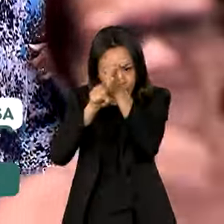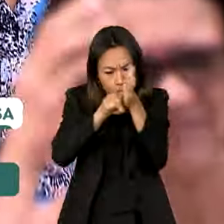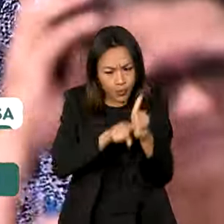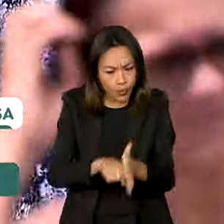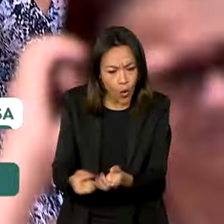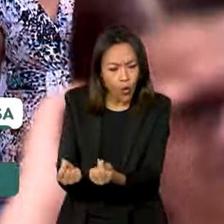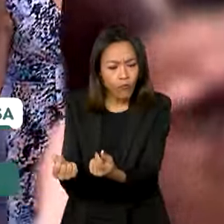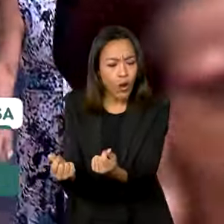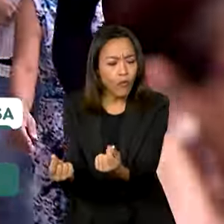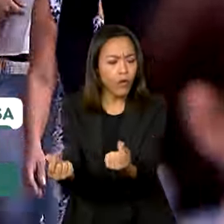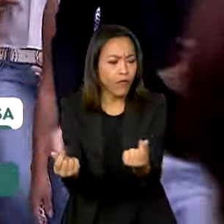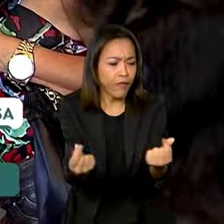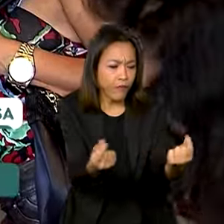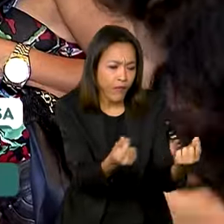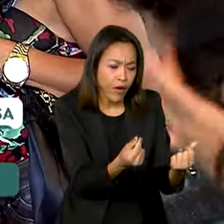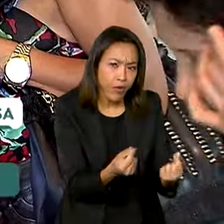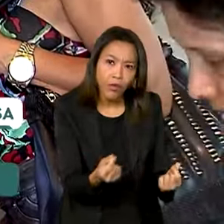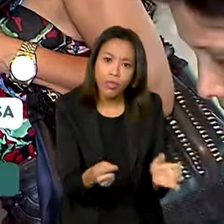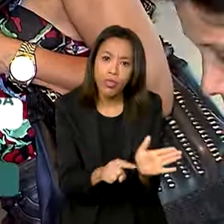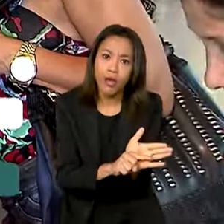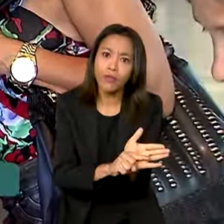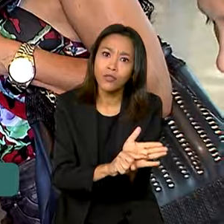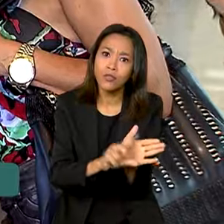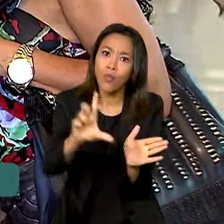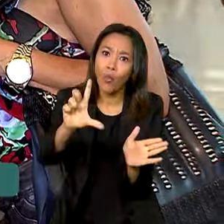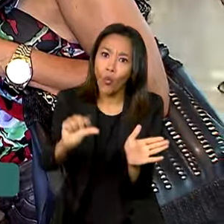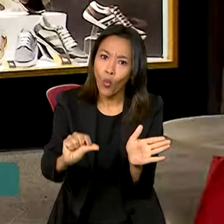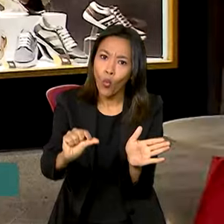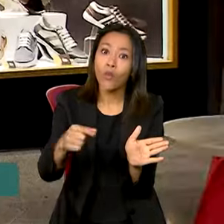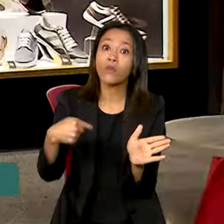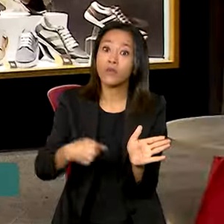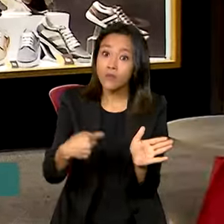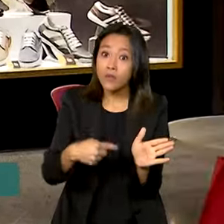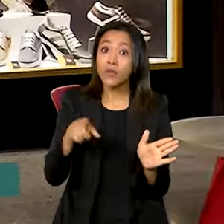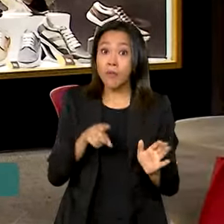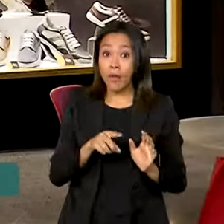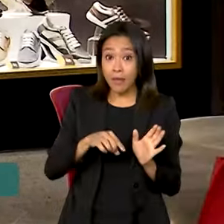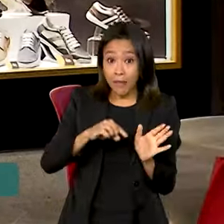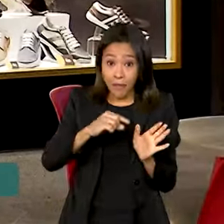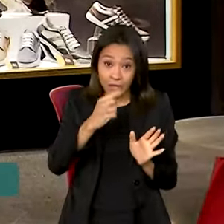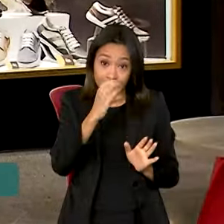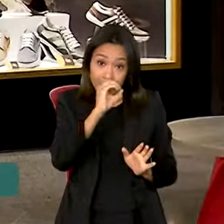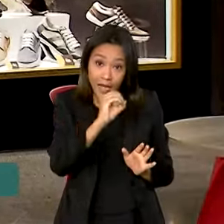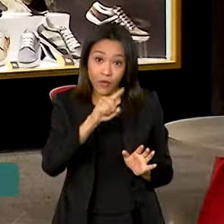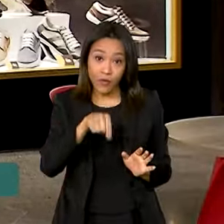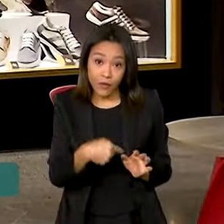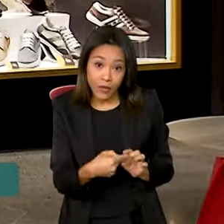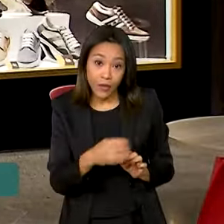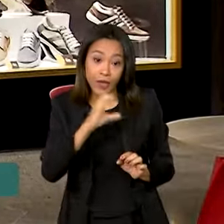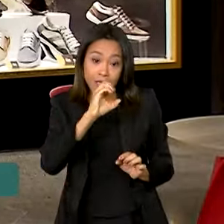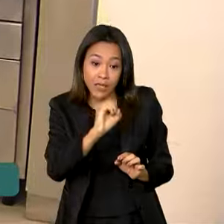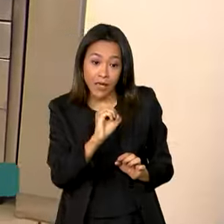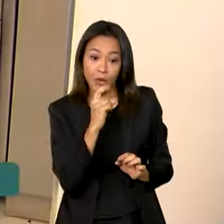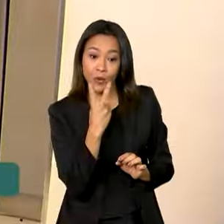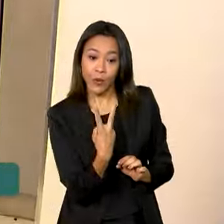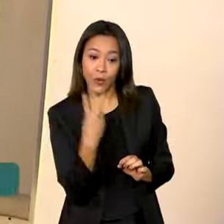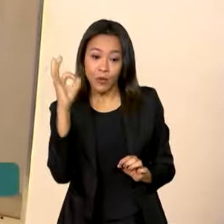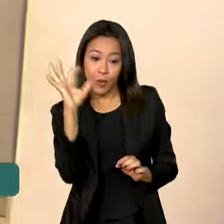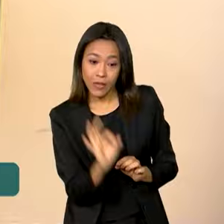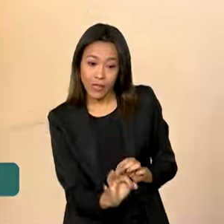preços para o consumidor ficou negativo. A taxa de menos 0,02%